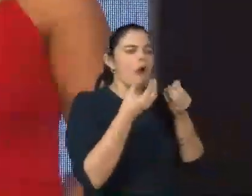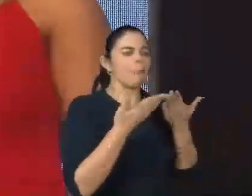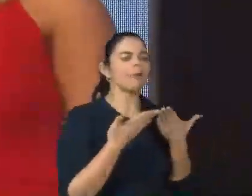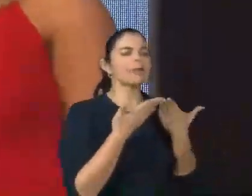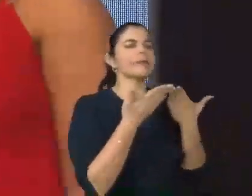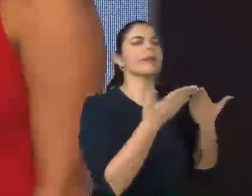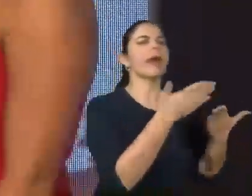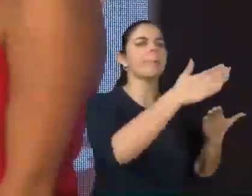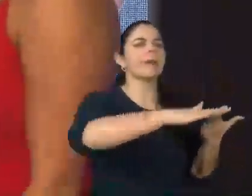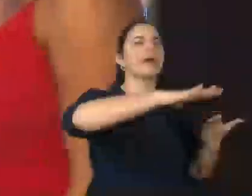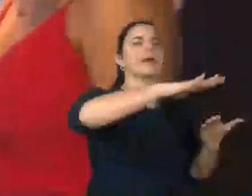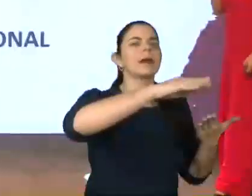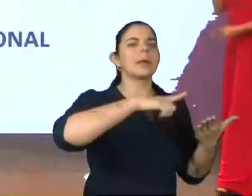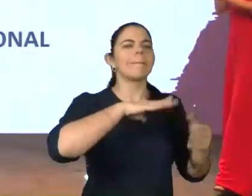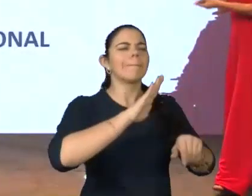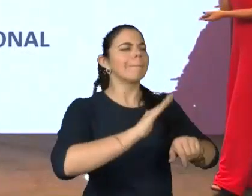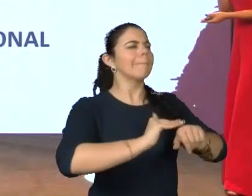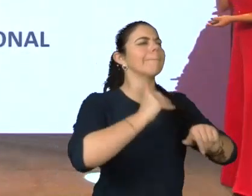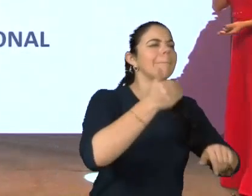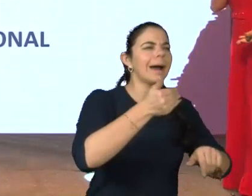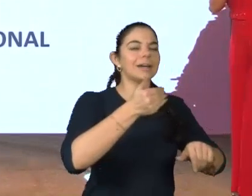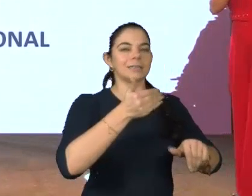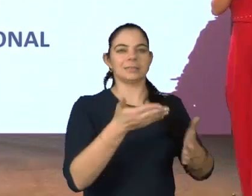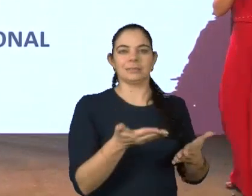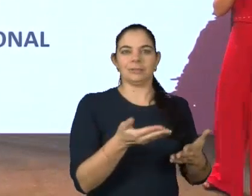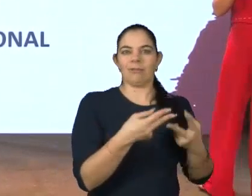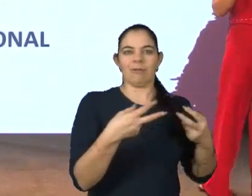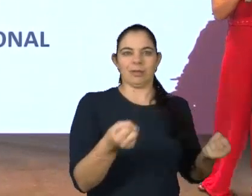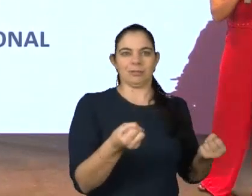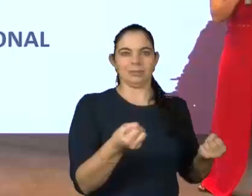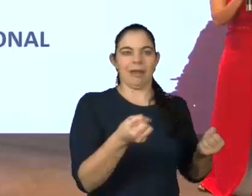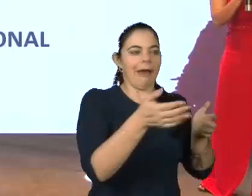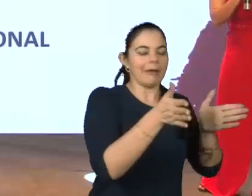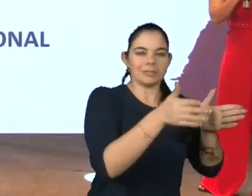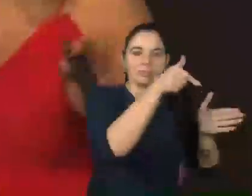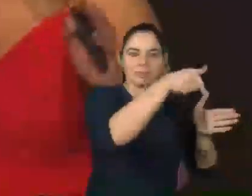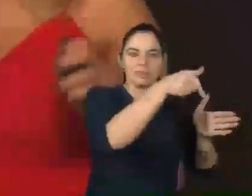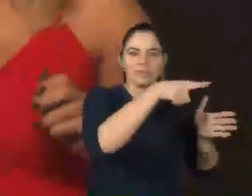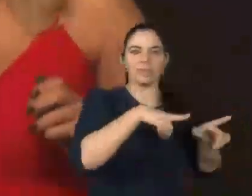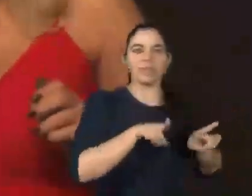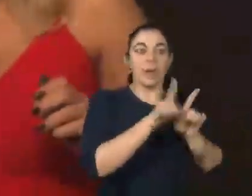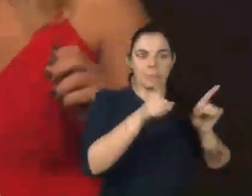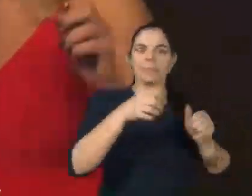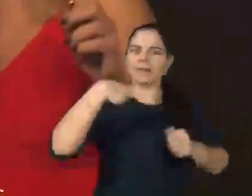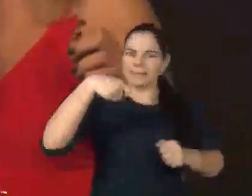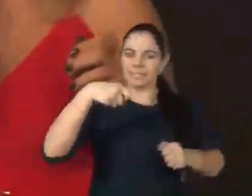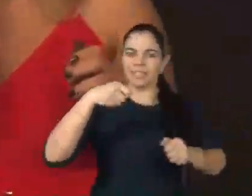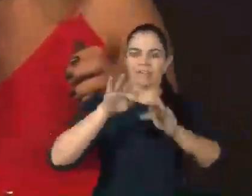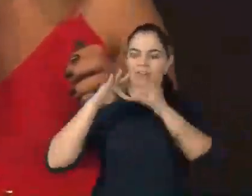ainda mais acesso? O padrão emergencial era sensibilizar família,